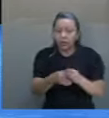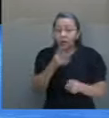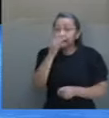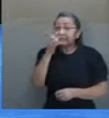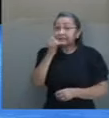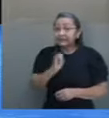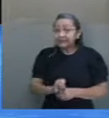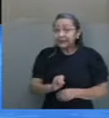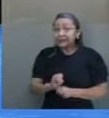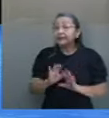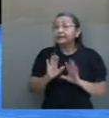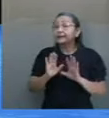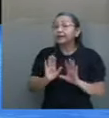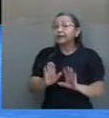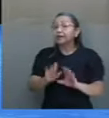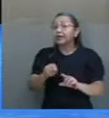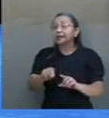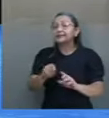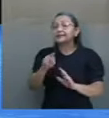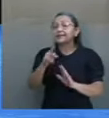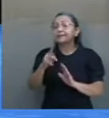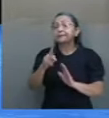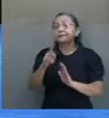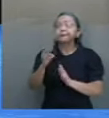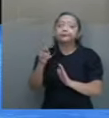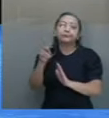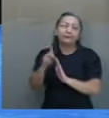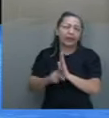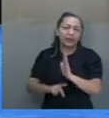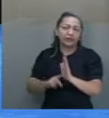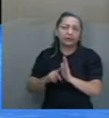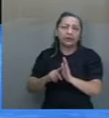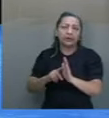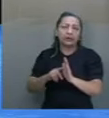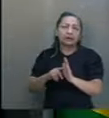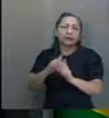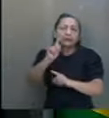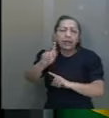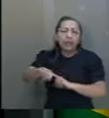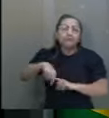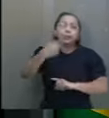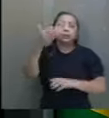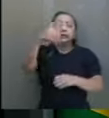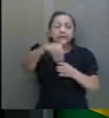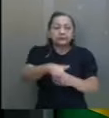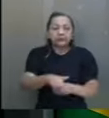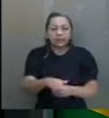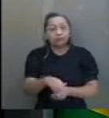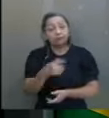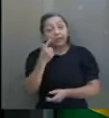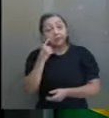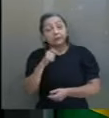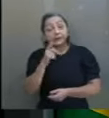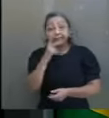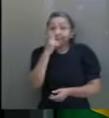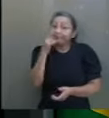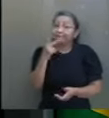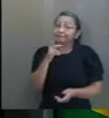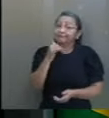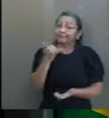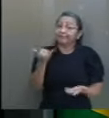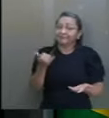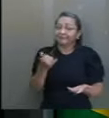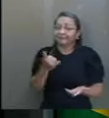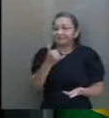deixar para depois da eleição, do primeiro turno, do segundo turno, aí a gente pode ter o casuísmo. Ah,